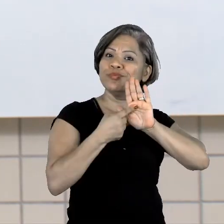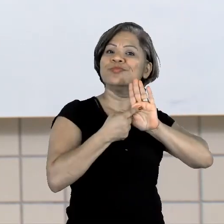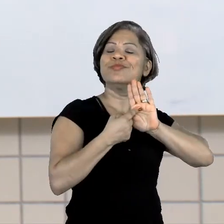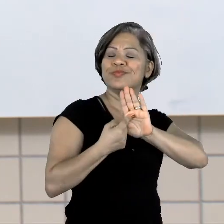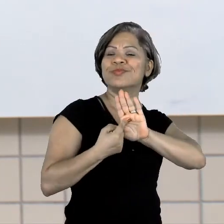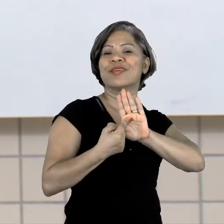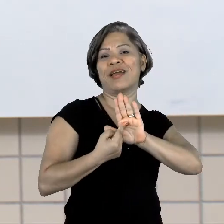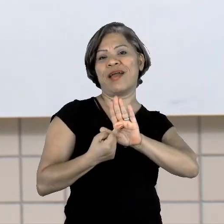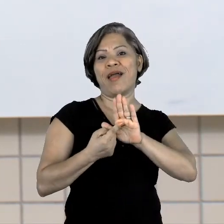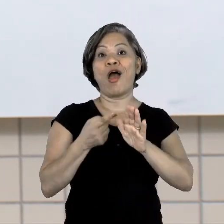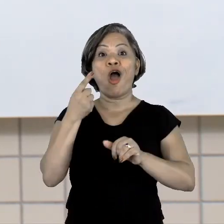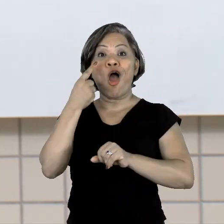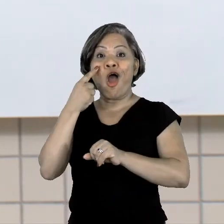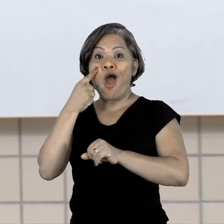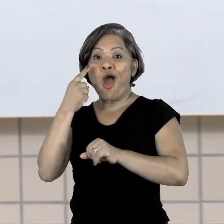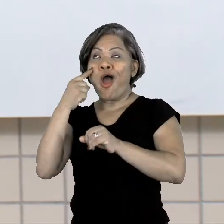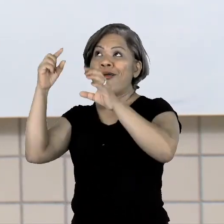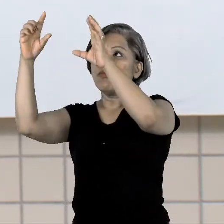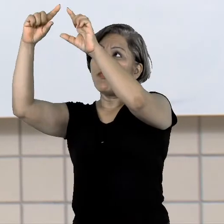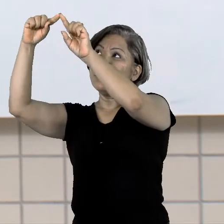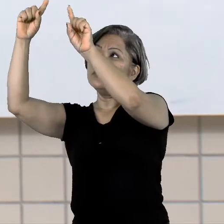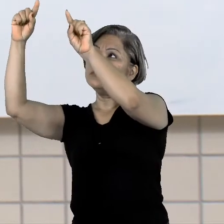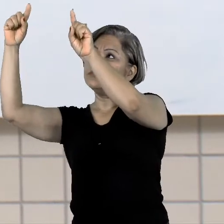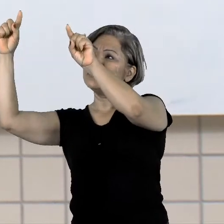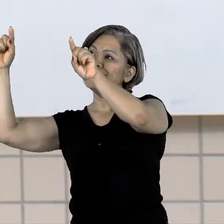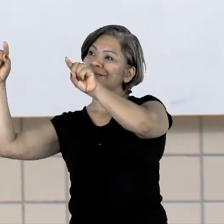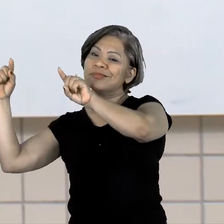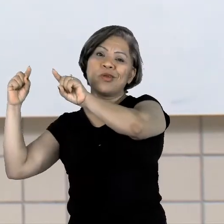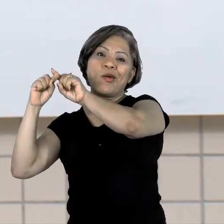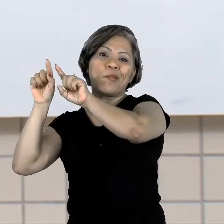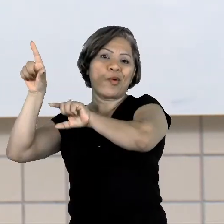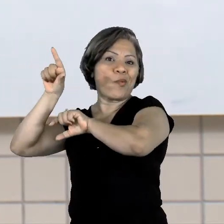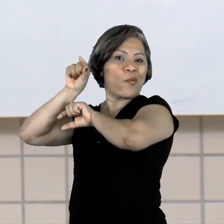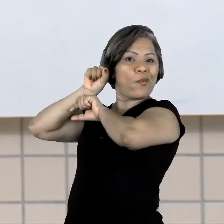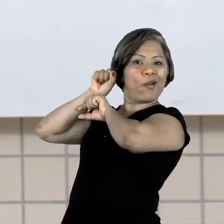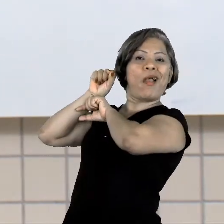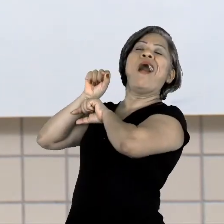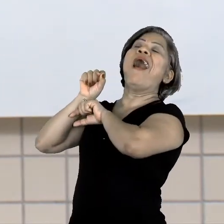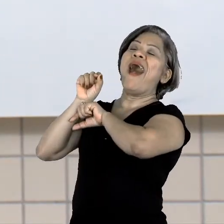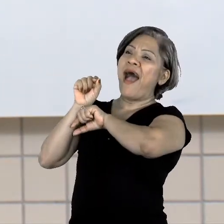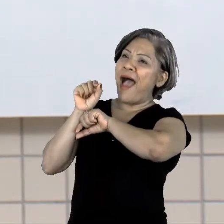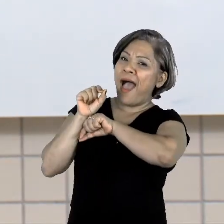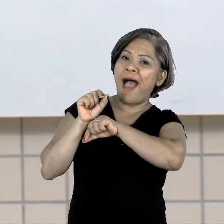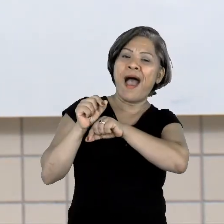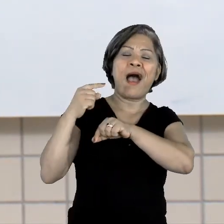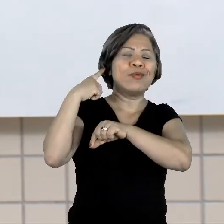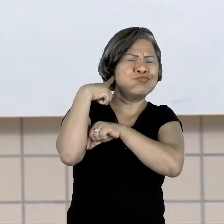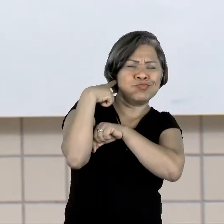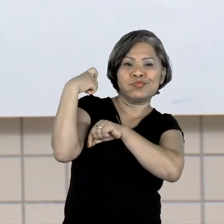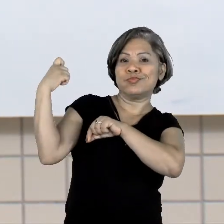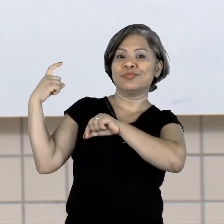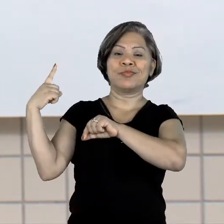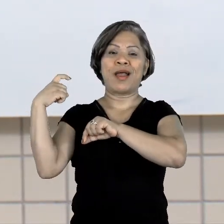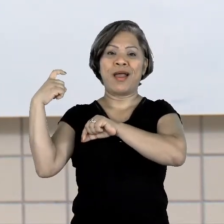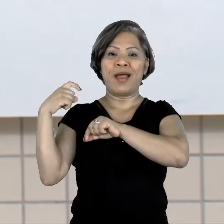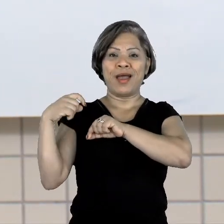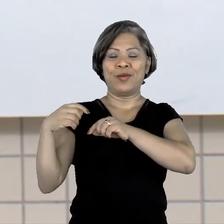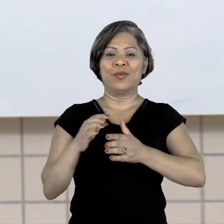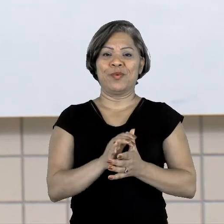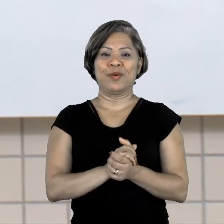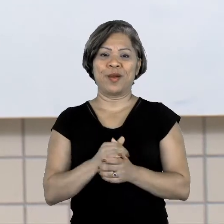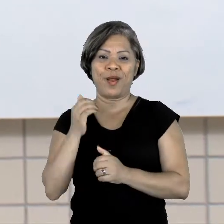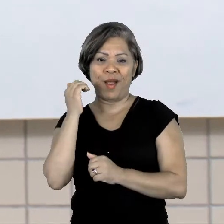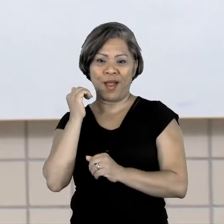pontilhado. Quer dizer que foi com alto som, um barulho alto. E aí, o sapo se